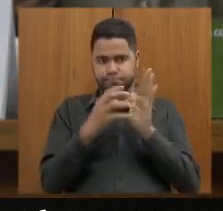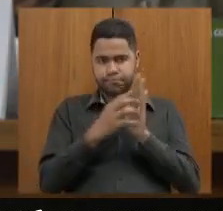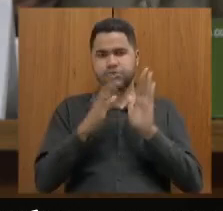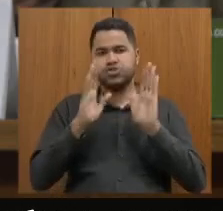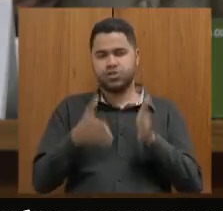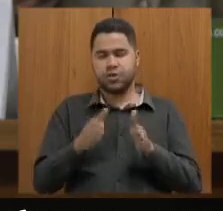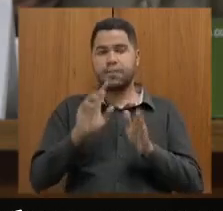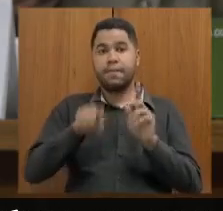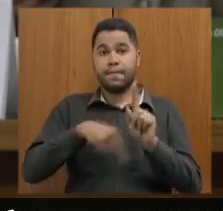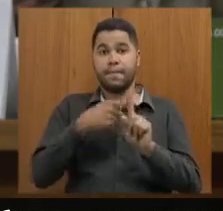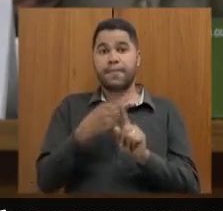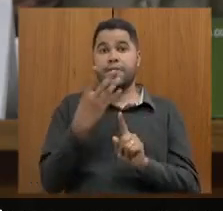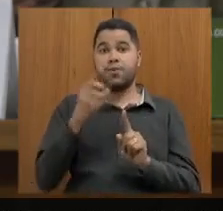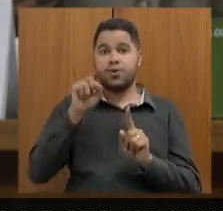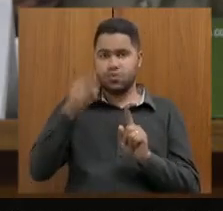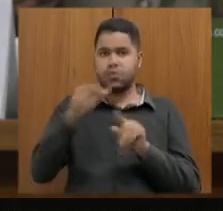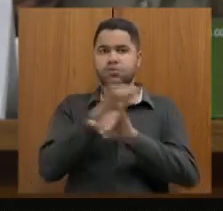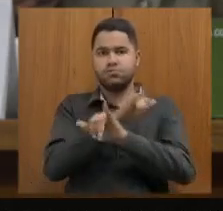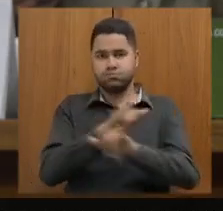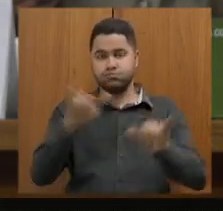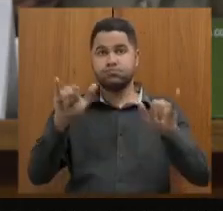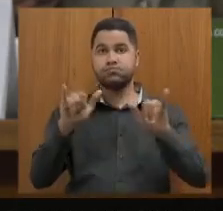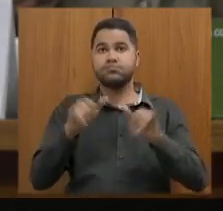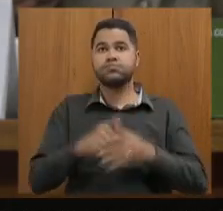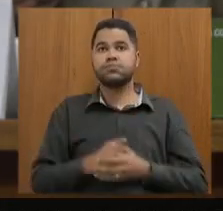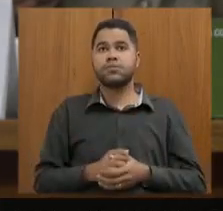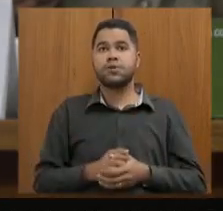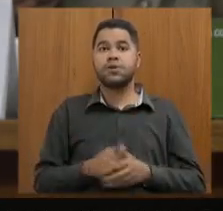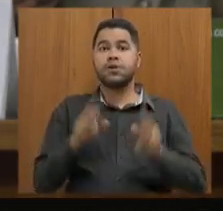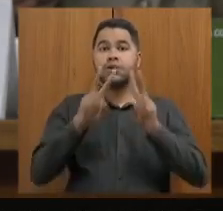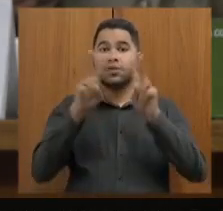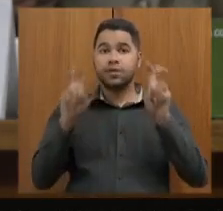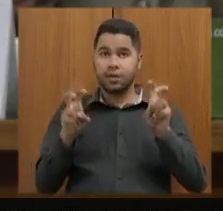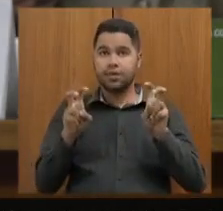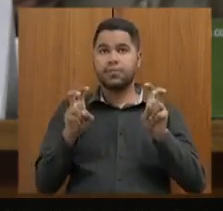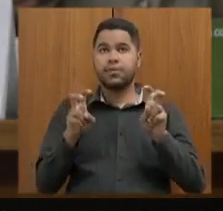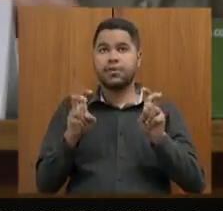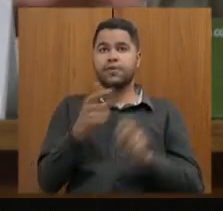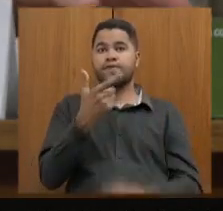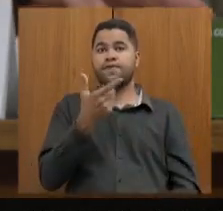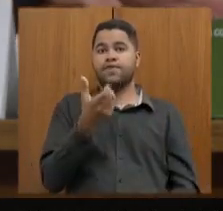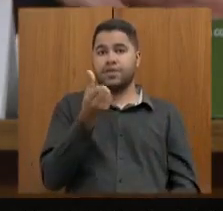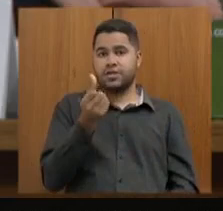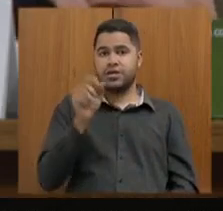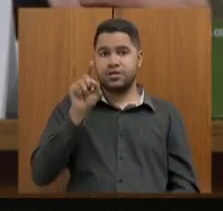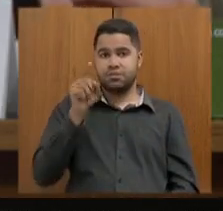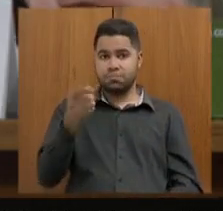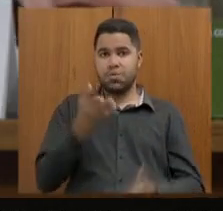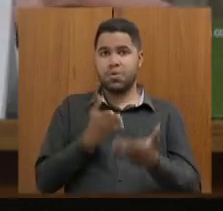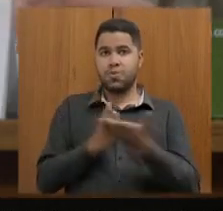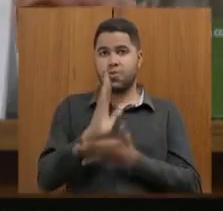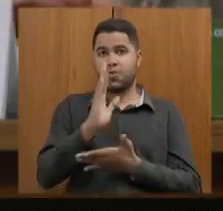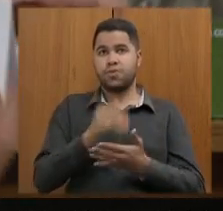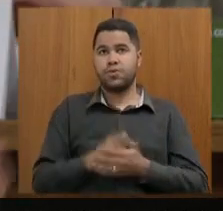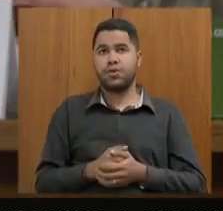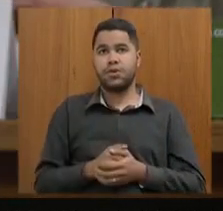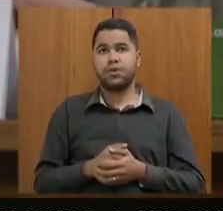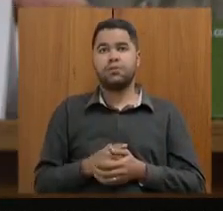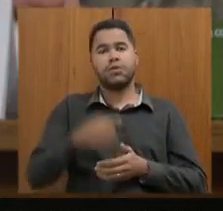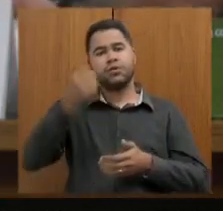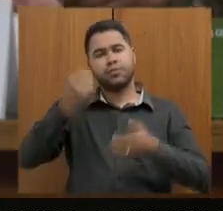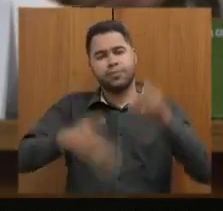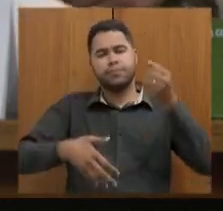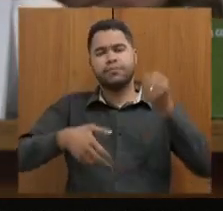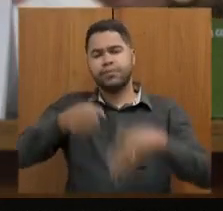4 mil vagas anunciadas. Esse tema dos 26 mil aprovados, a gente vem explicando